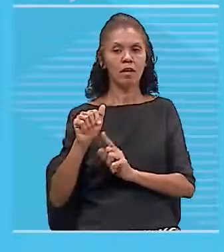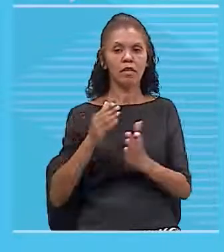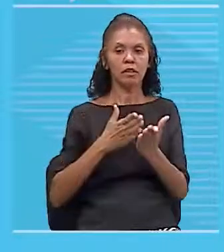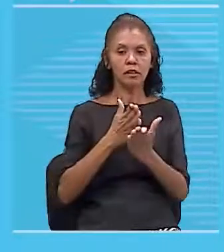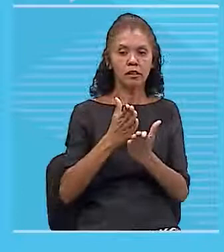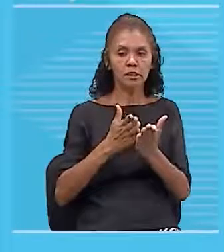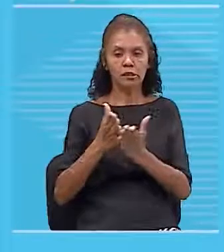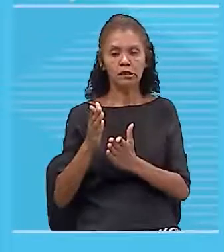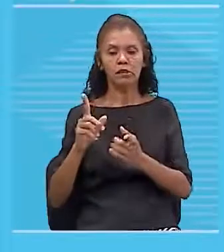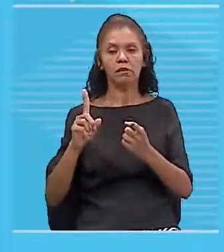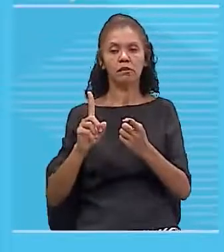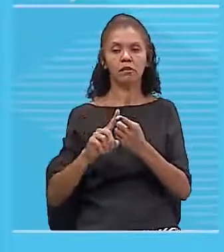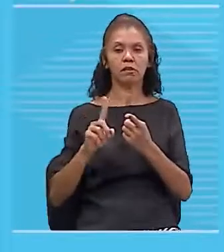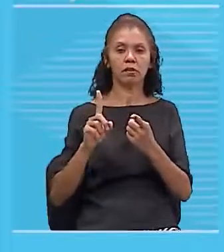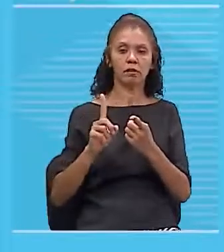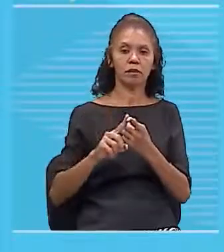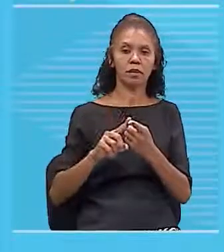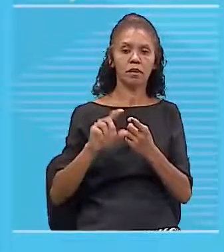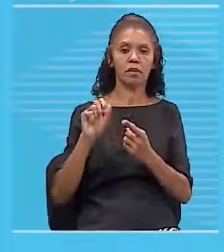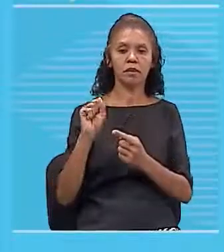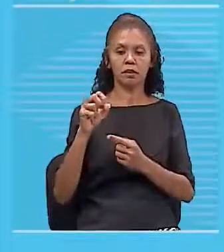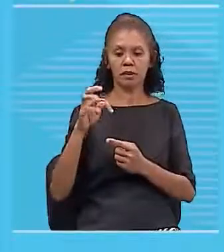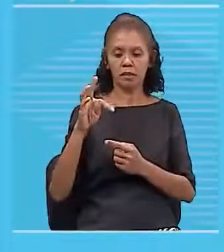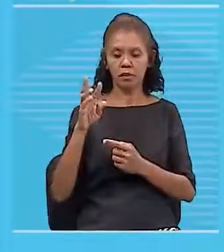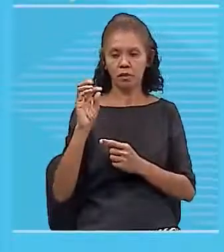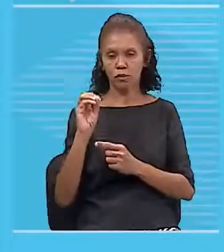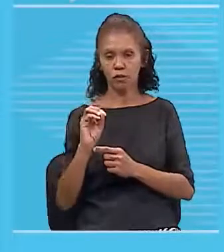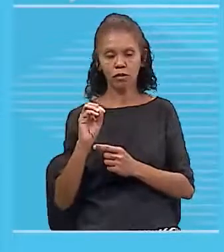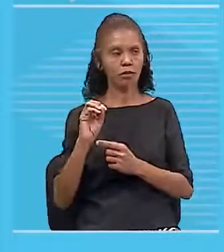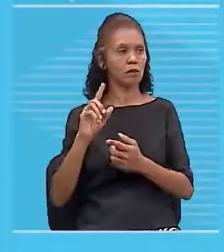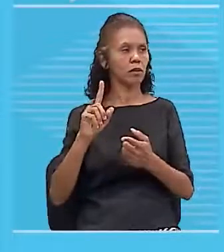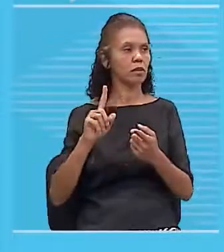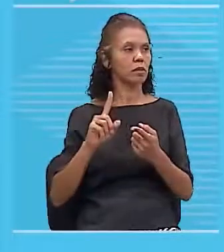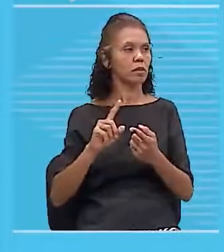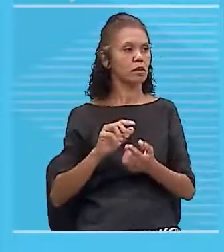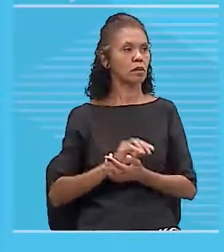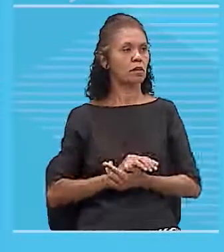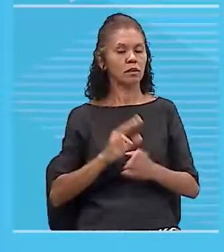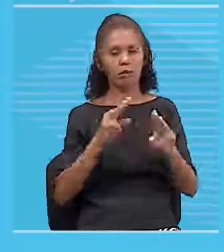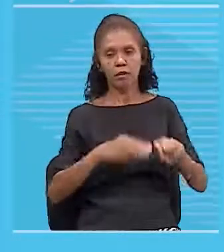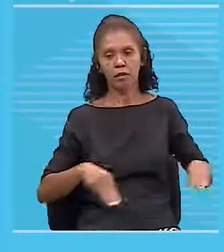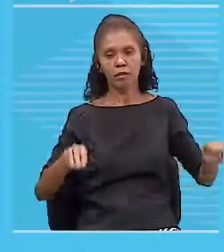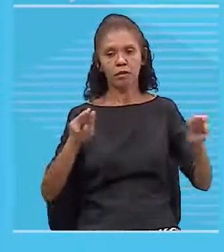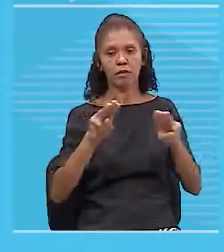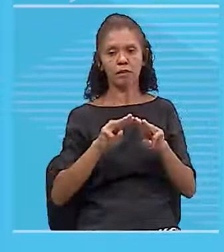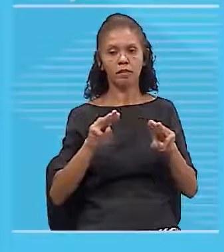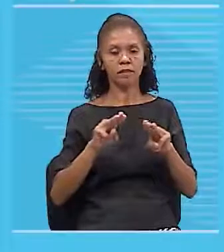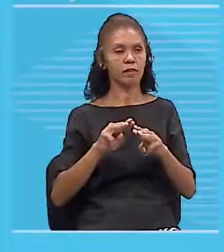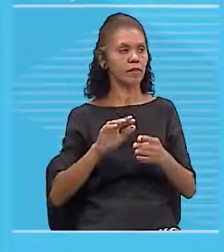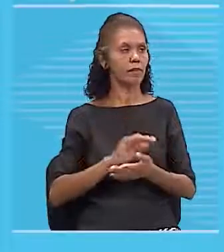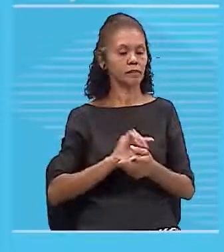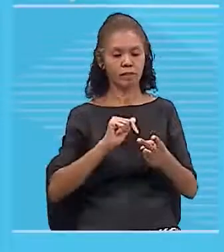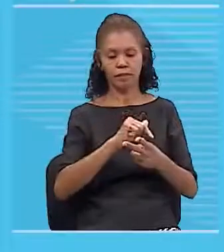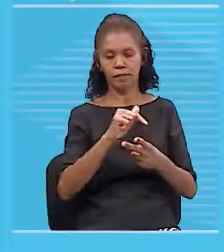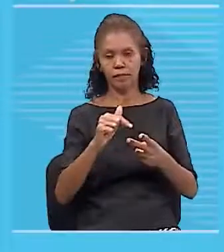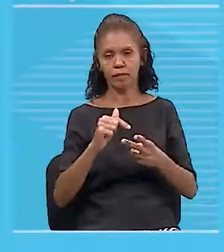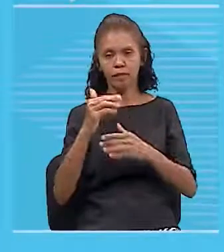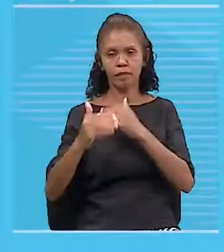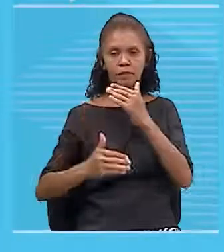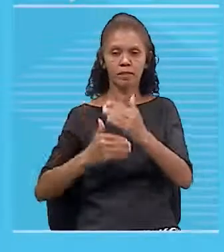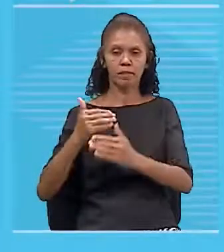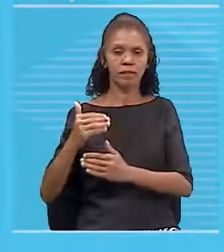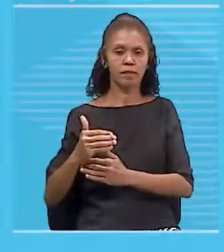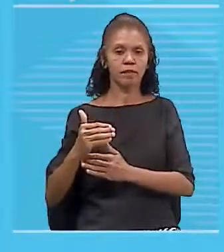depois a gente vai trabalhar com todas essas características que eu falei agora há pouco, né? De sentido, direção